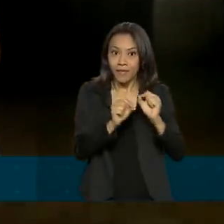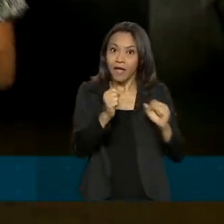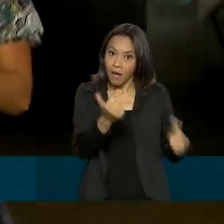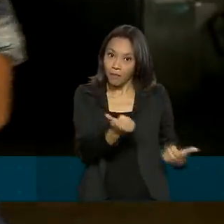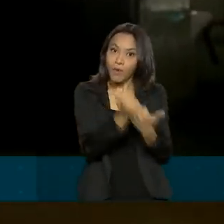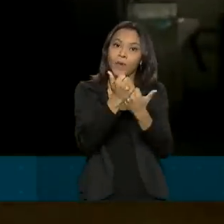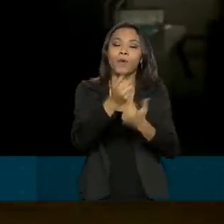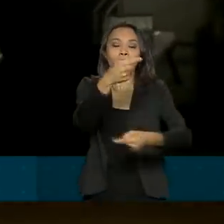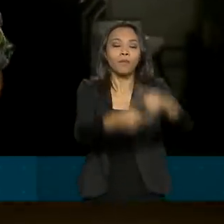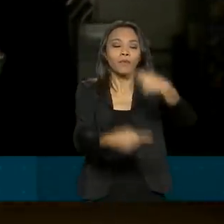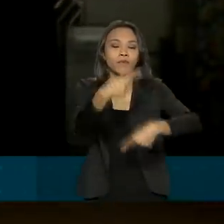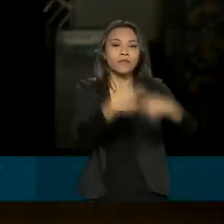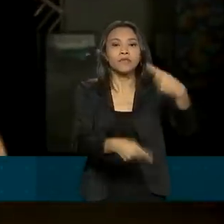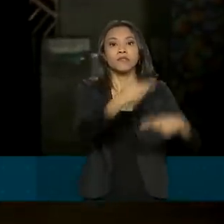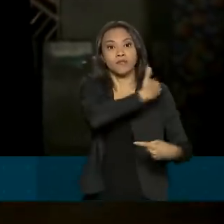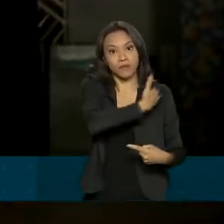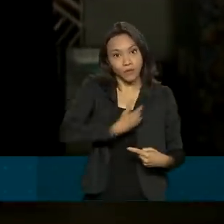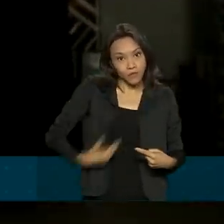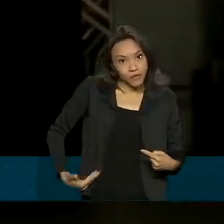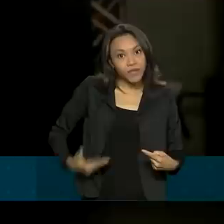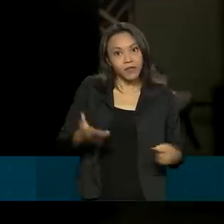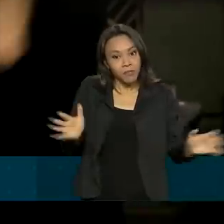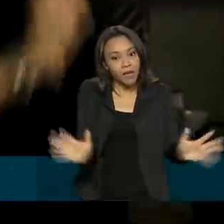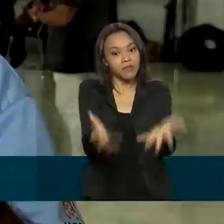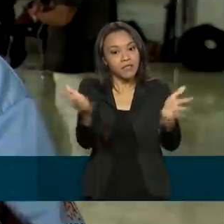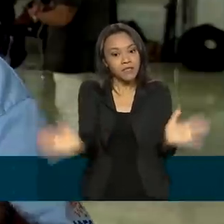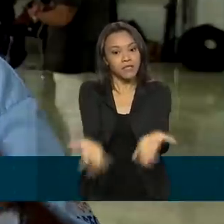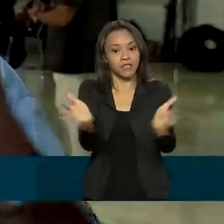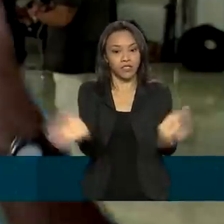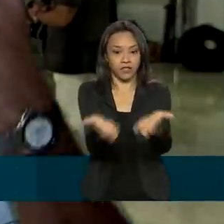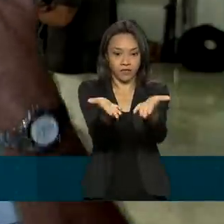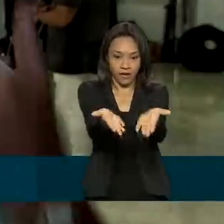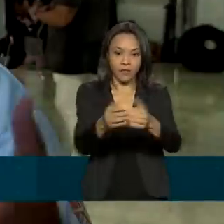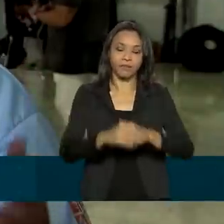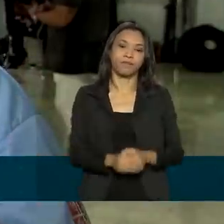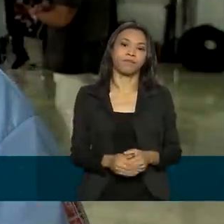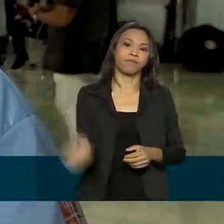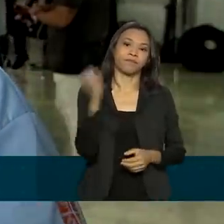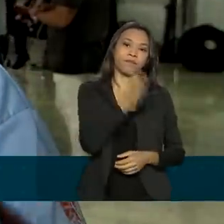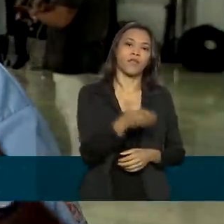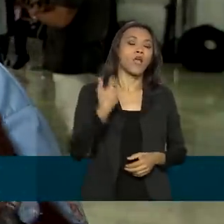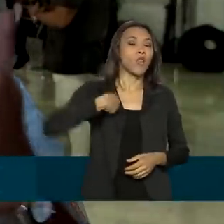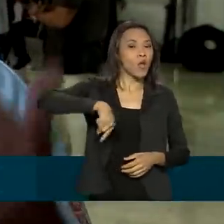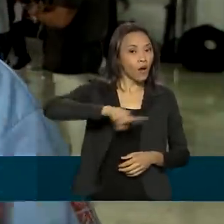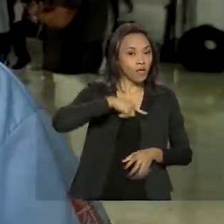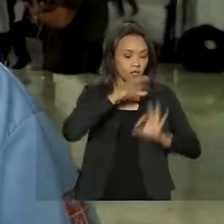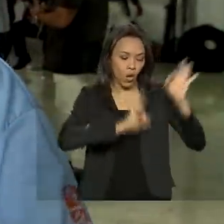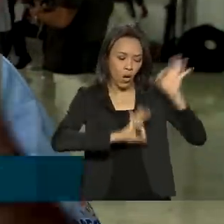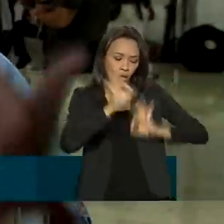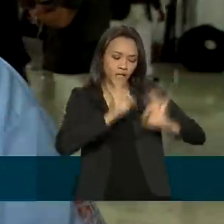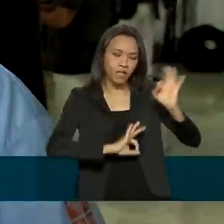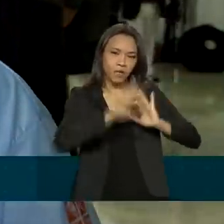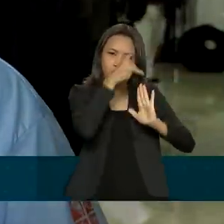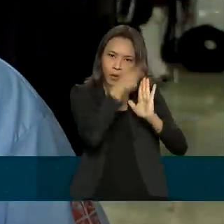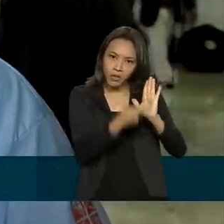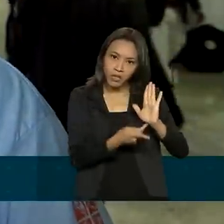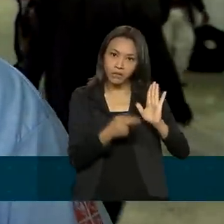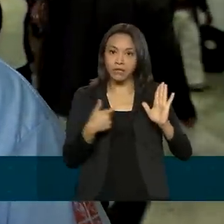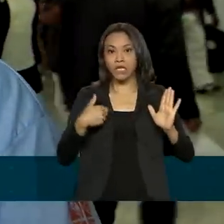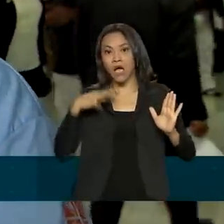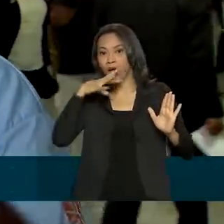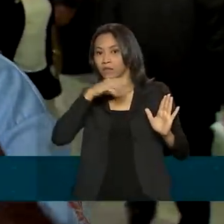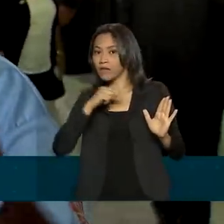públicas para salvaguardar esta manifestação. Quando nós fizemos uns projetos, não temos dúvida que vai ser aprovado,